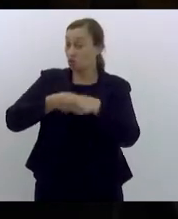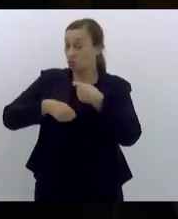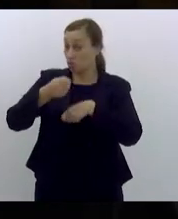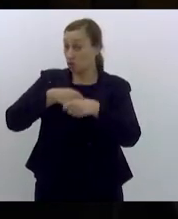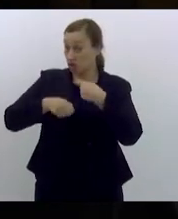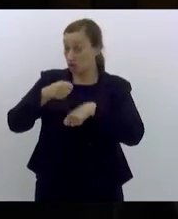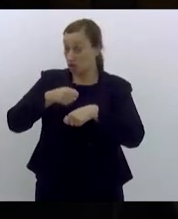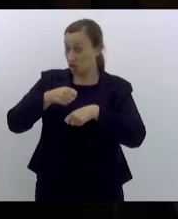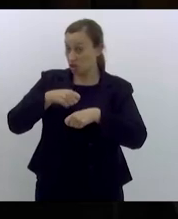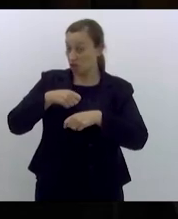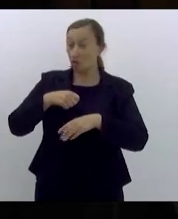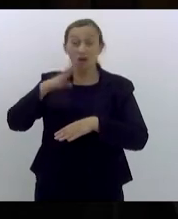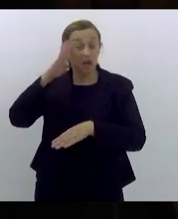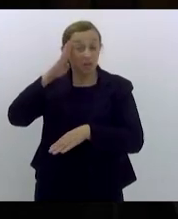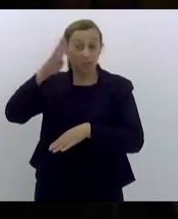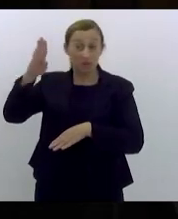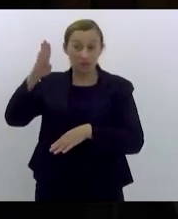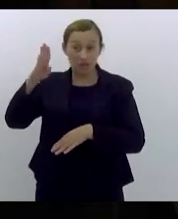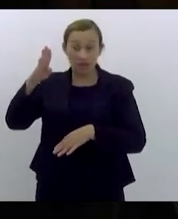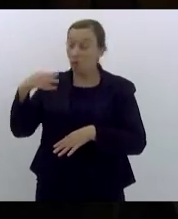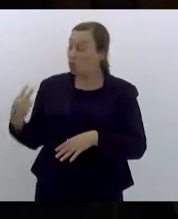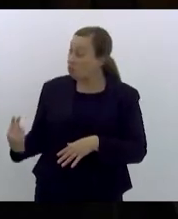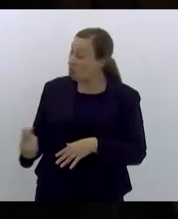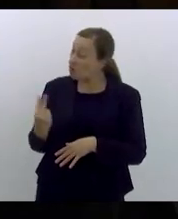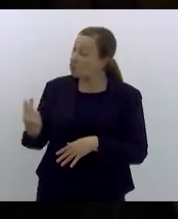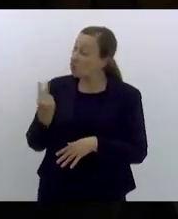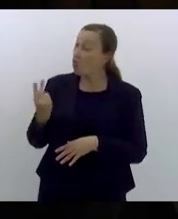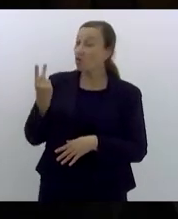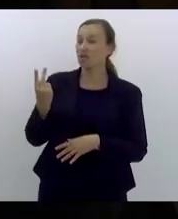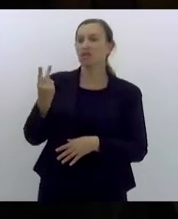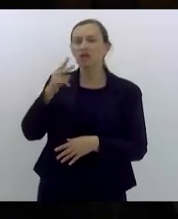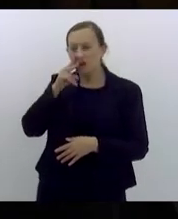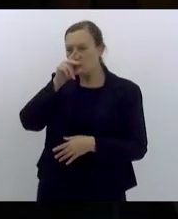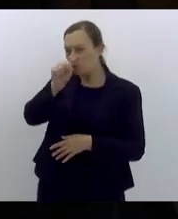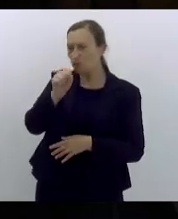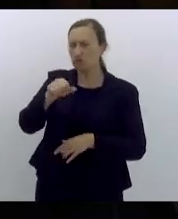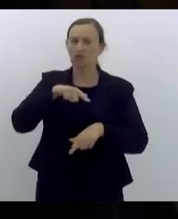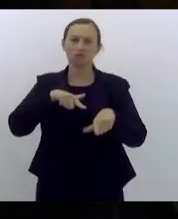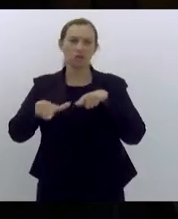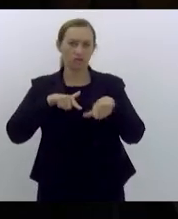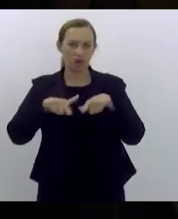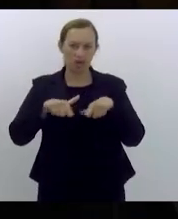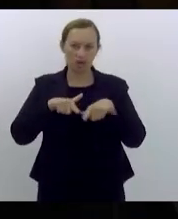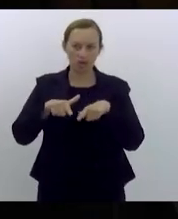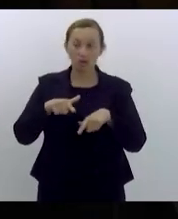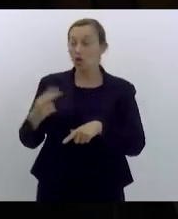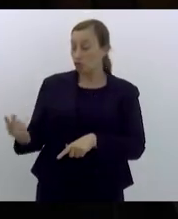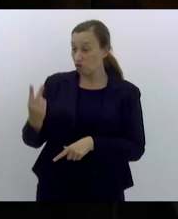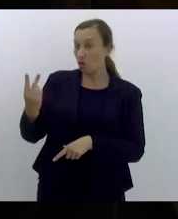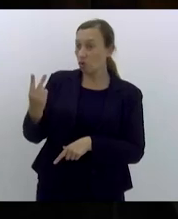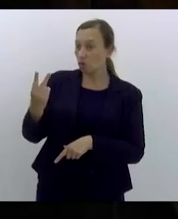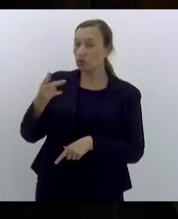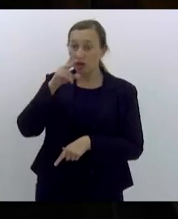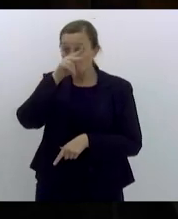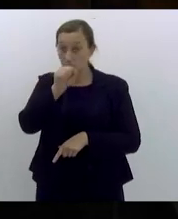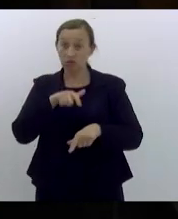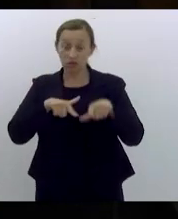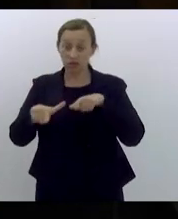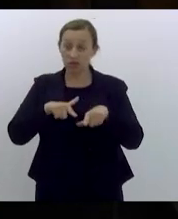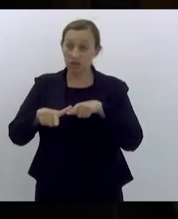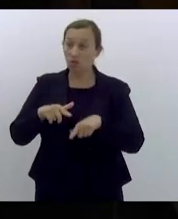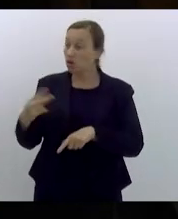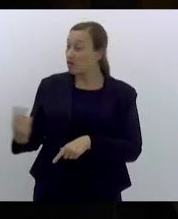daquilo que para nós é fundamental que é a valorização da força de trabalho do valor da força de trabalho a